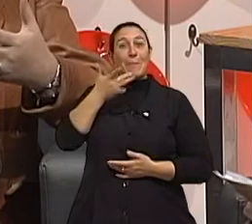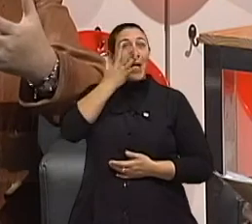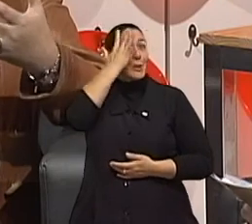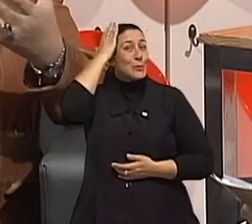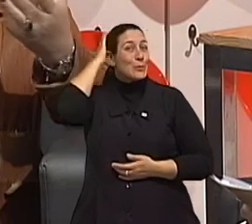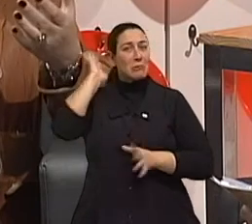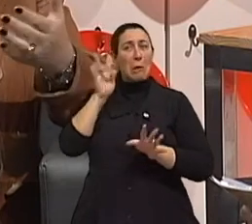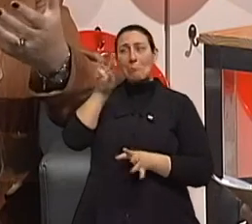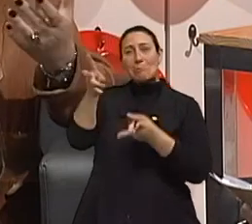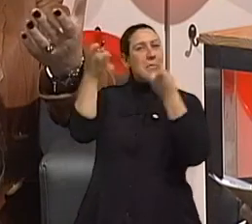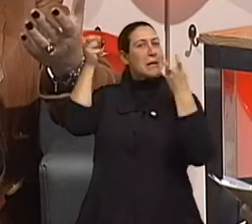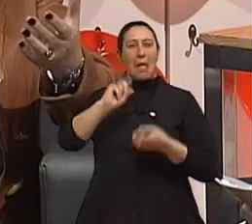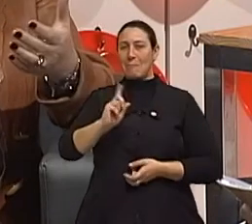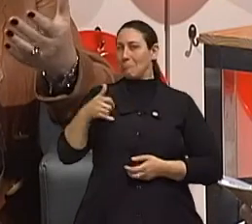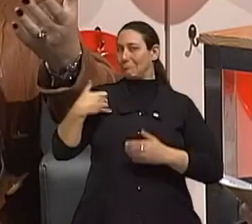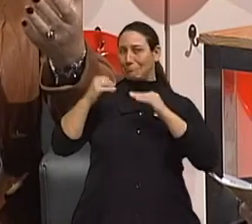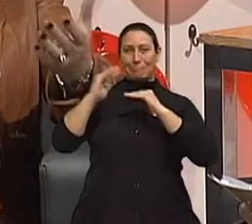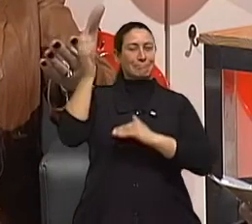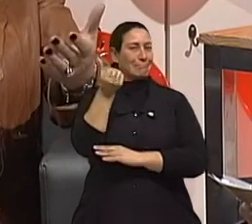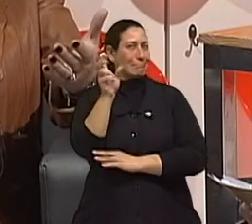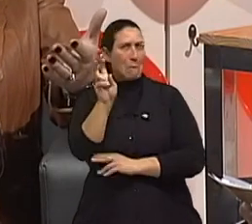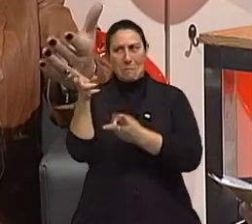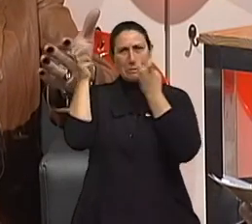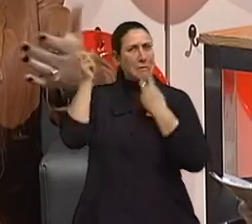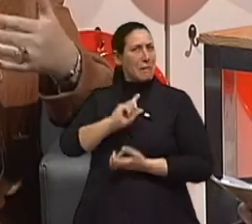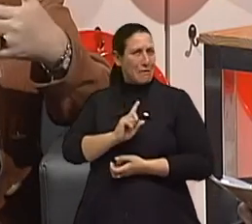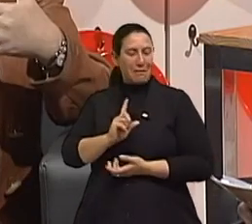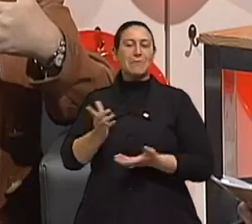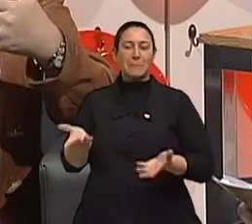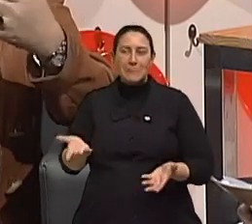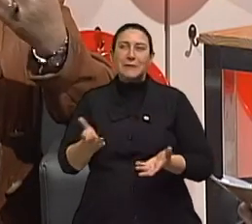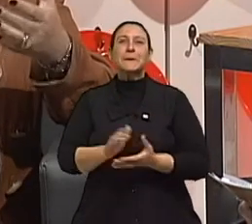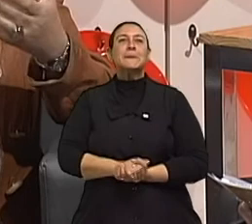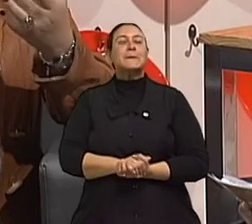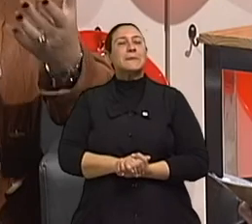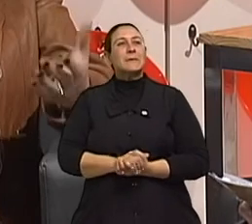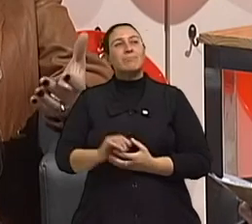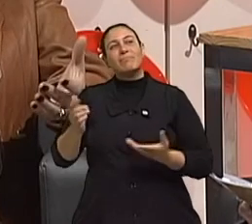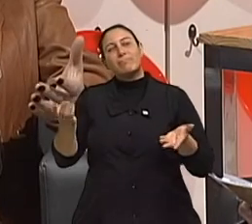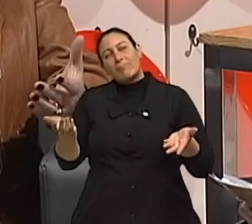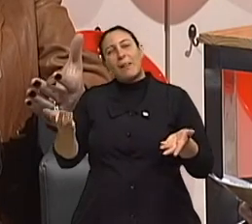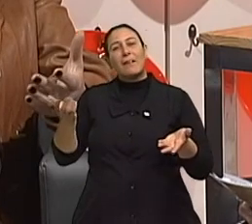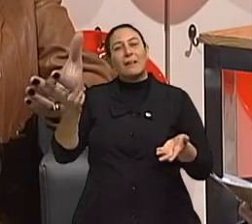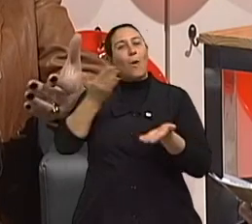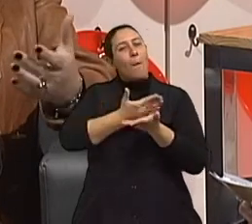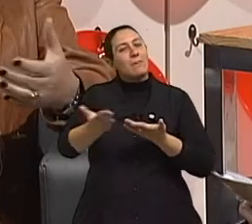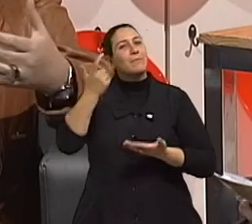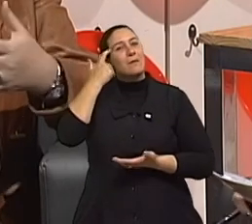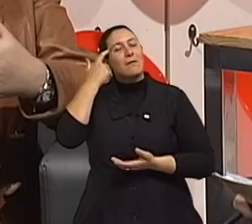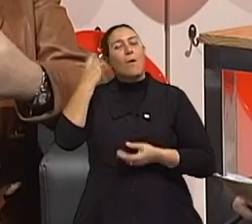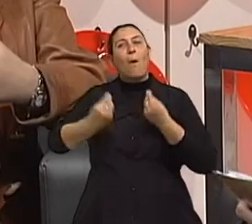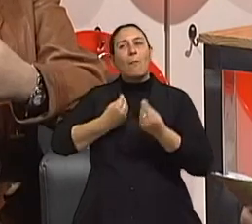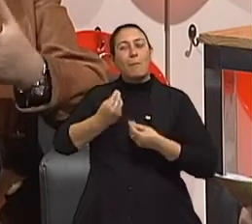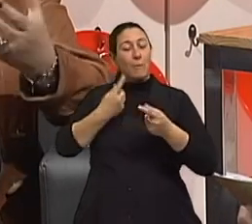brancos. Não parecia uma mulher de 65 anos, né? Talvez por aí possa-se começar a falar, né?